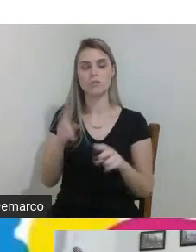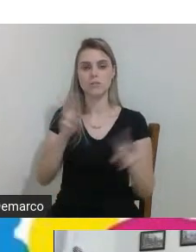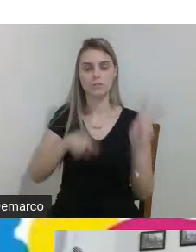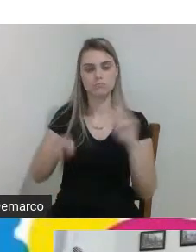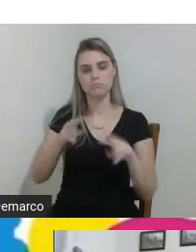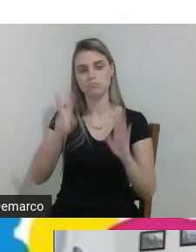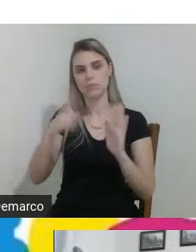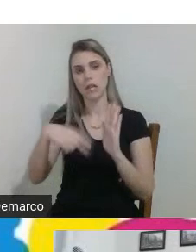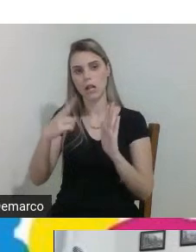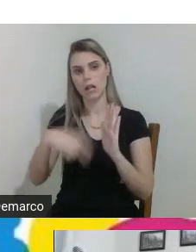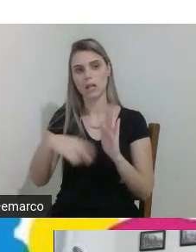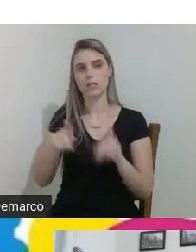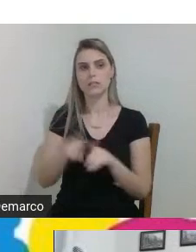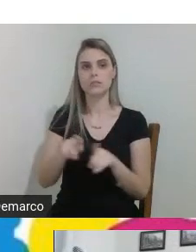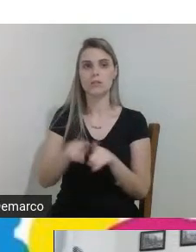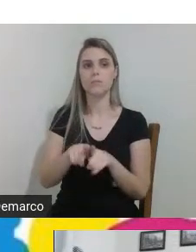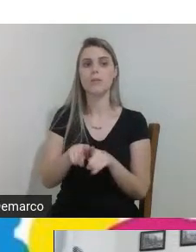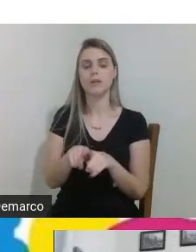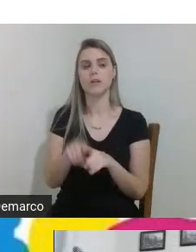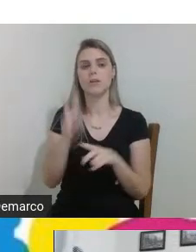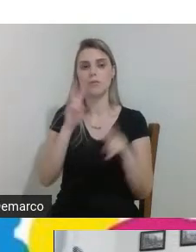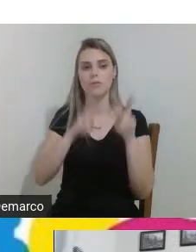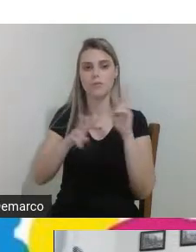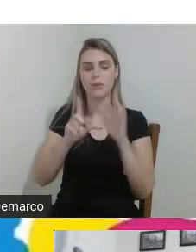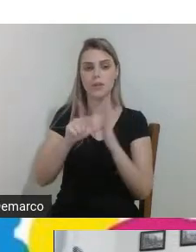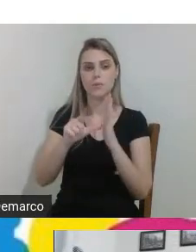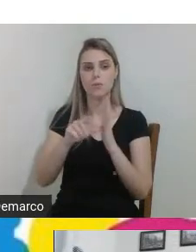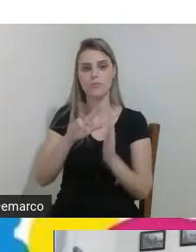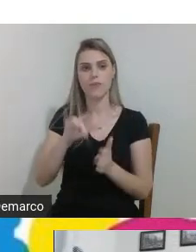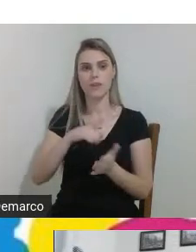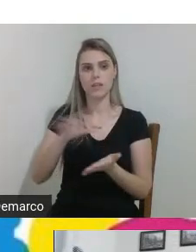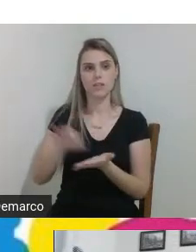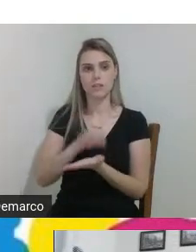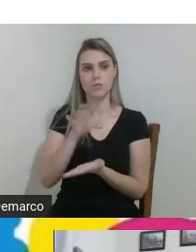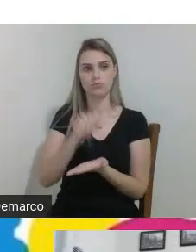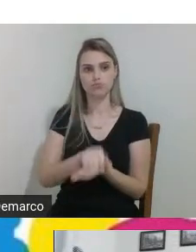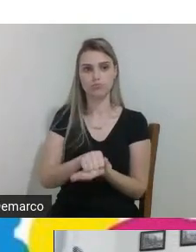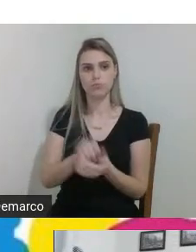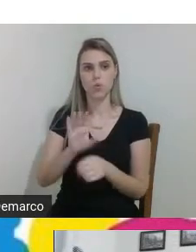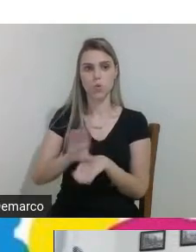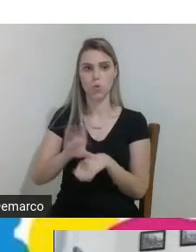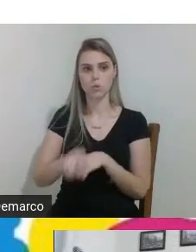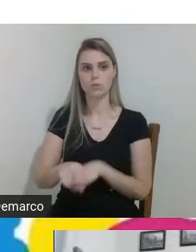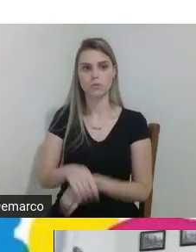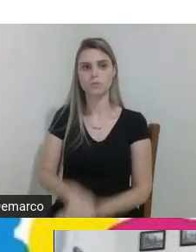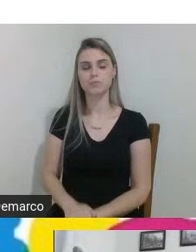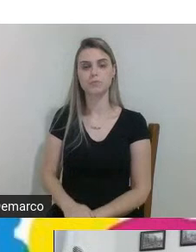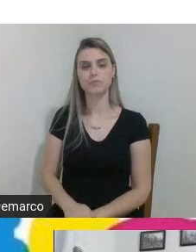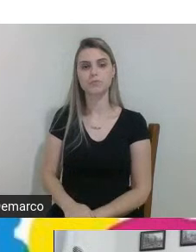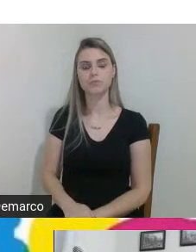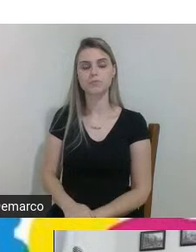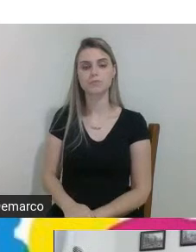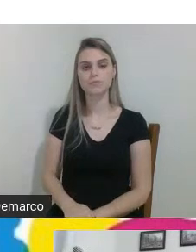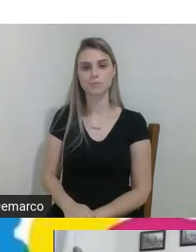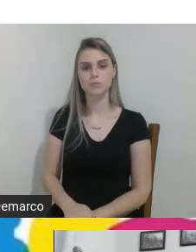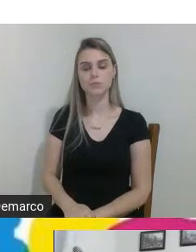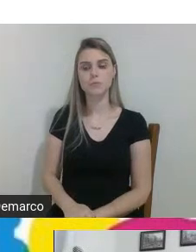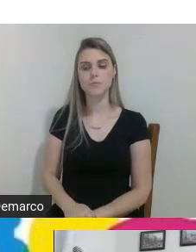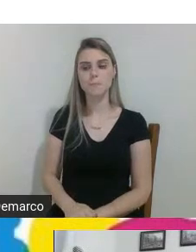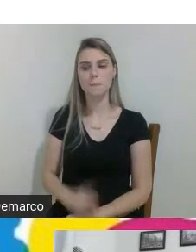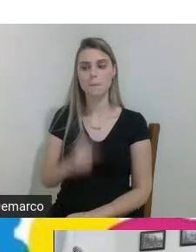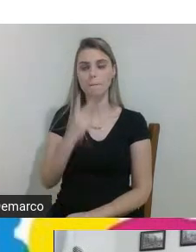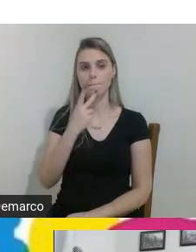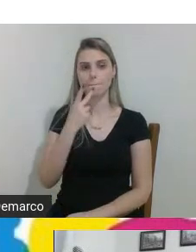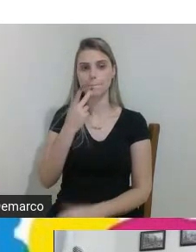e também acompanhar em breve teremos inscrições deste curso então falando especificamente dos projetos